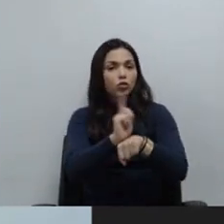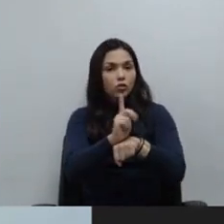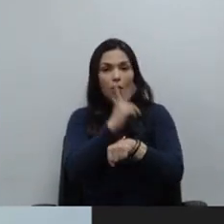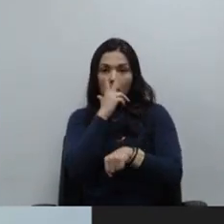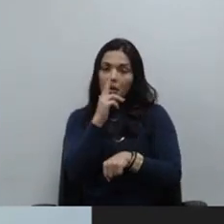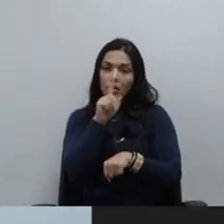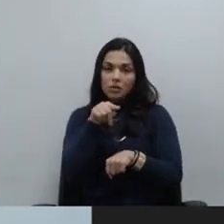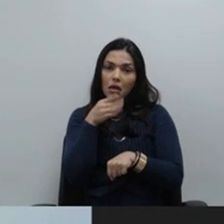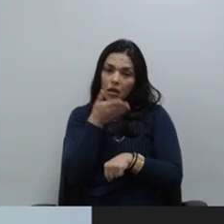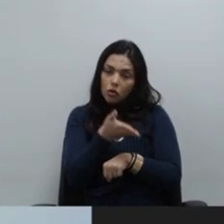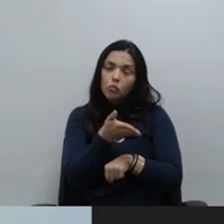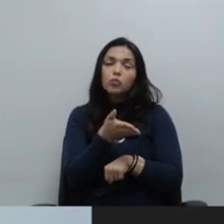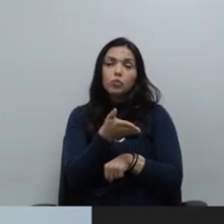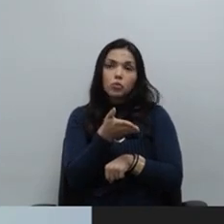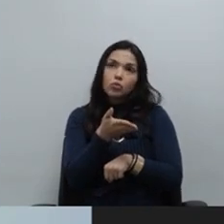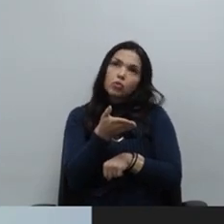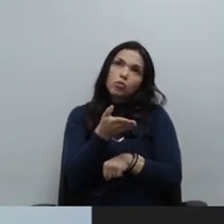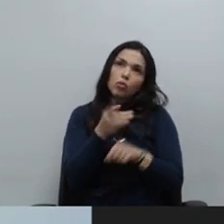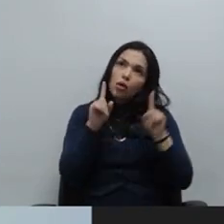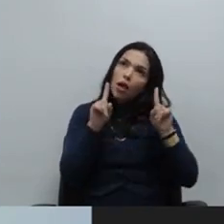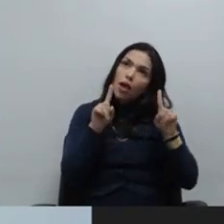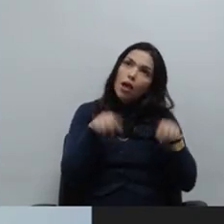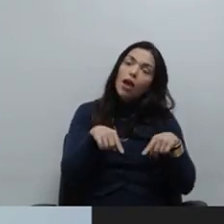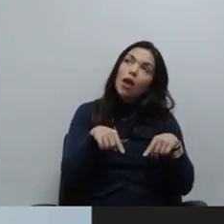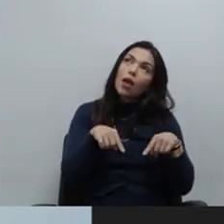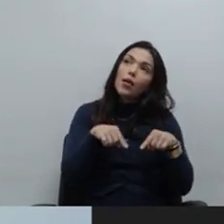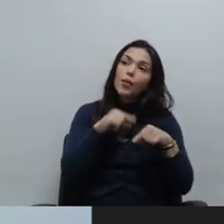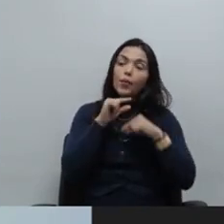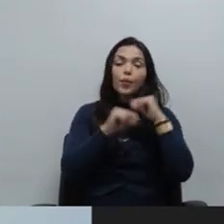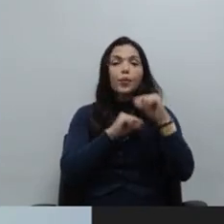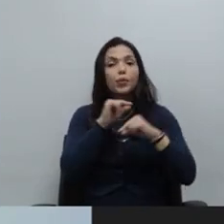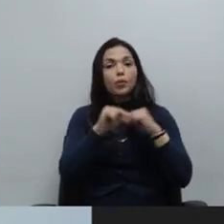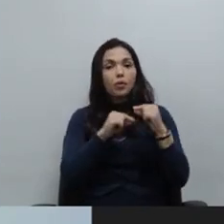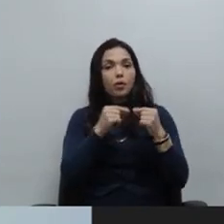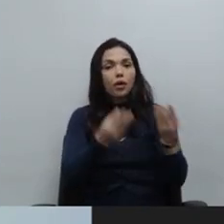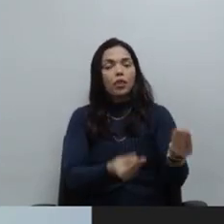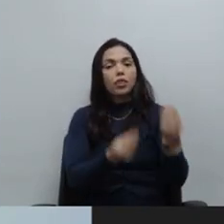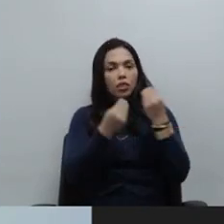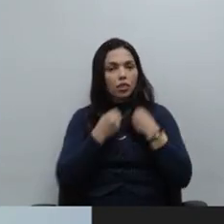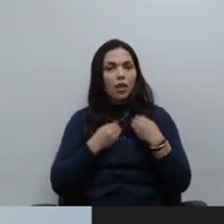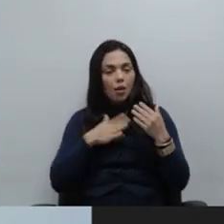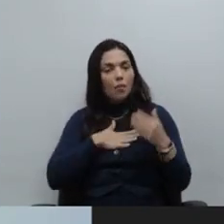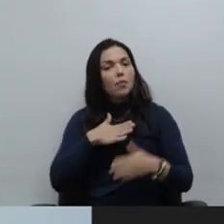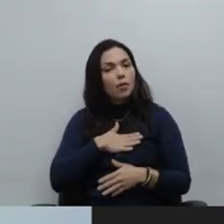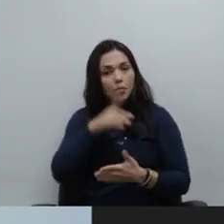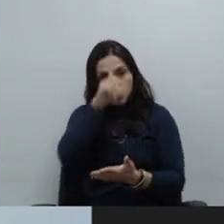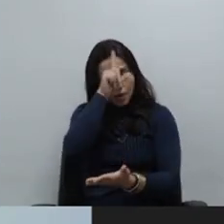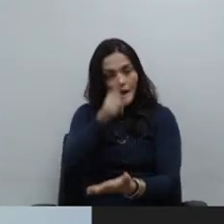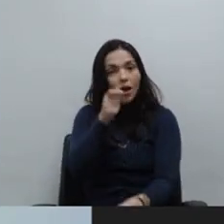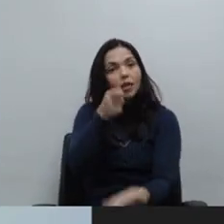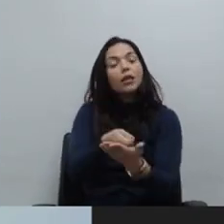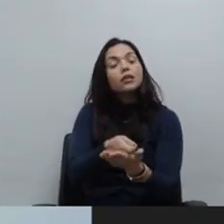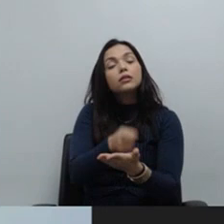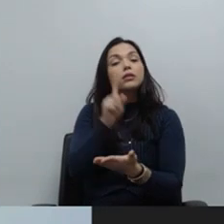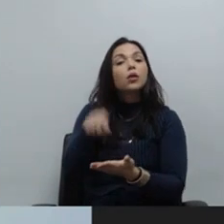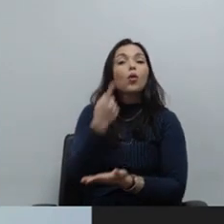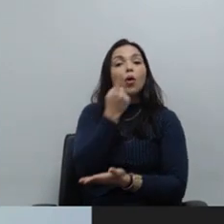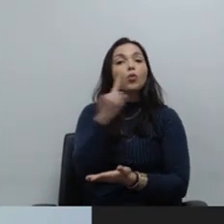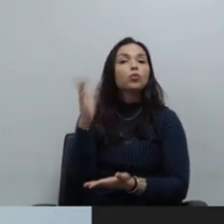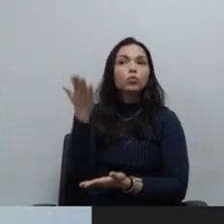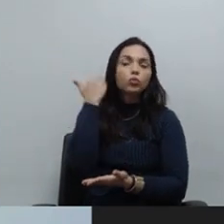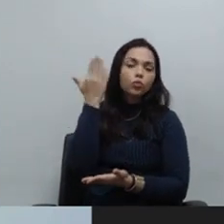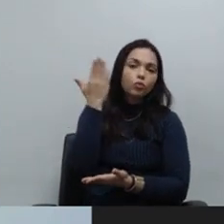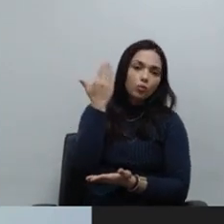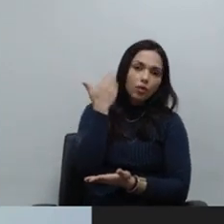o ponto, pelo menos foi esse o sentido que foi dado à decisão na outra vez que eu trouxe esse